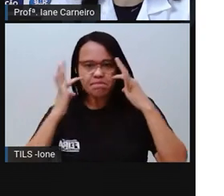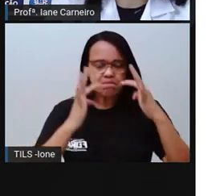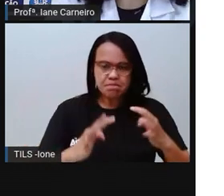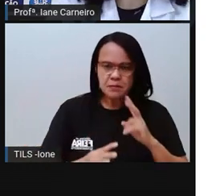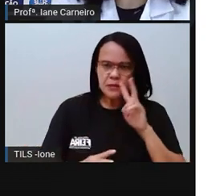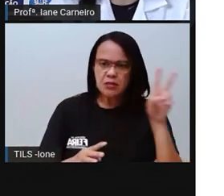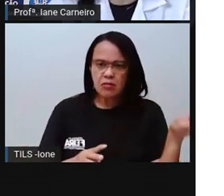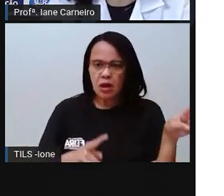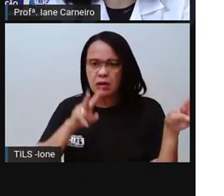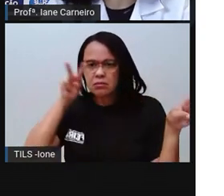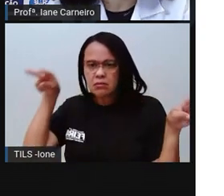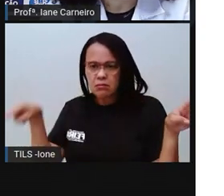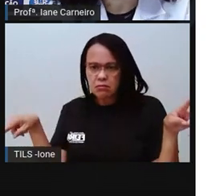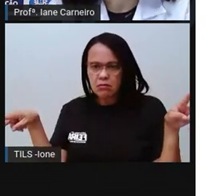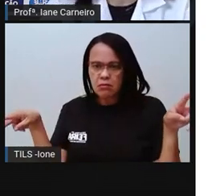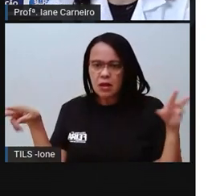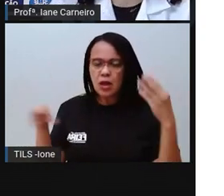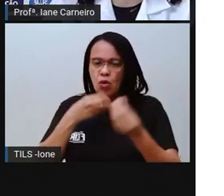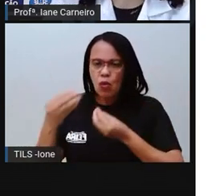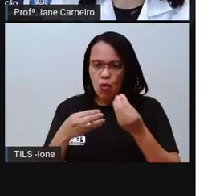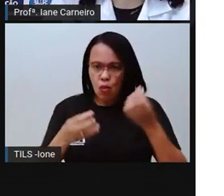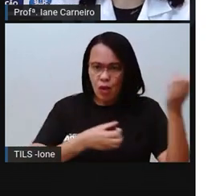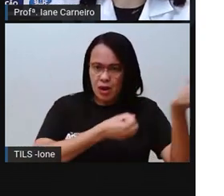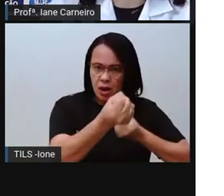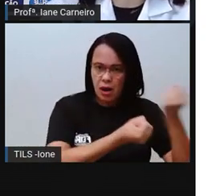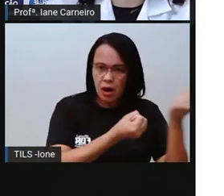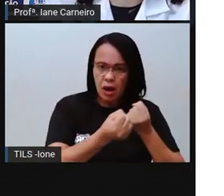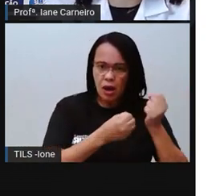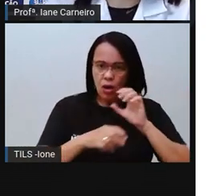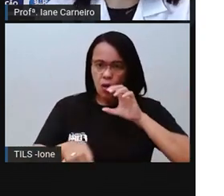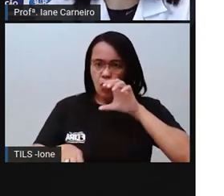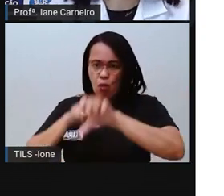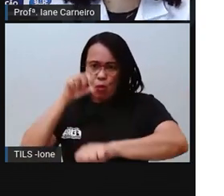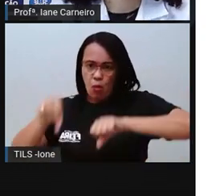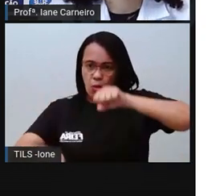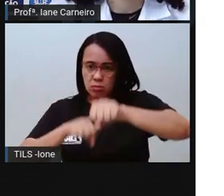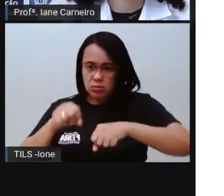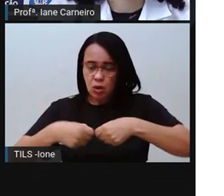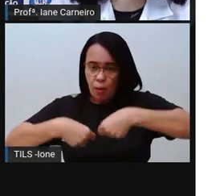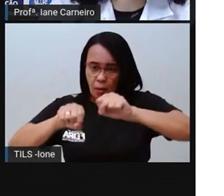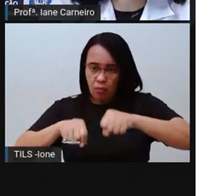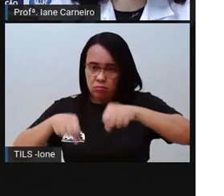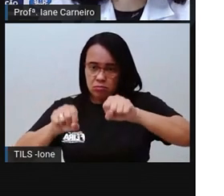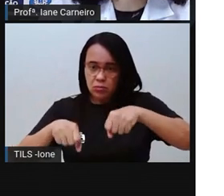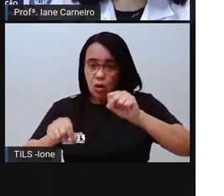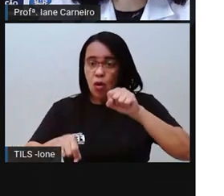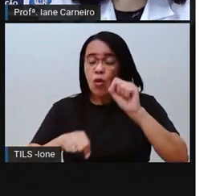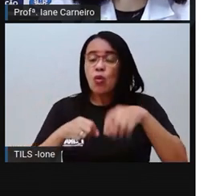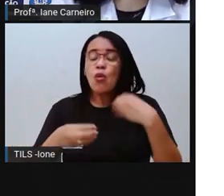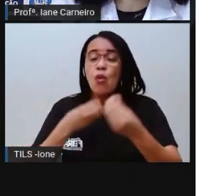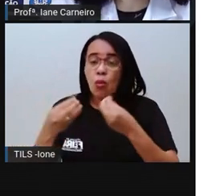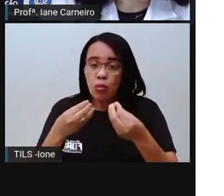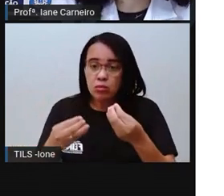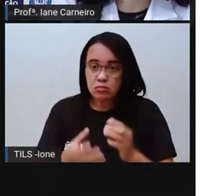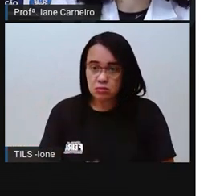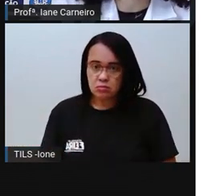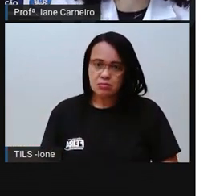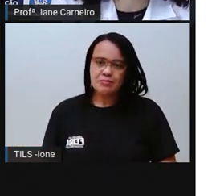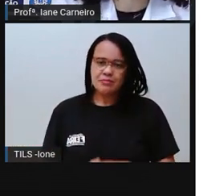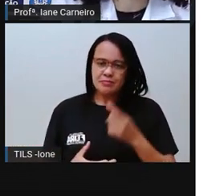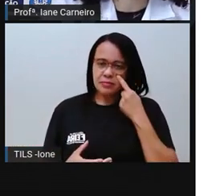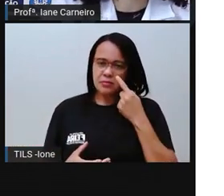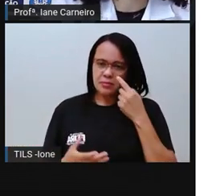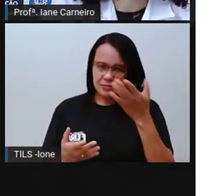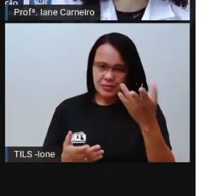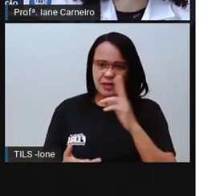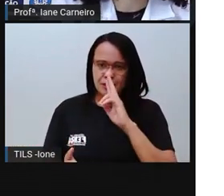moto, vindo bicicleta. Então tem que ter esse cuidado, tá joia? Vamos ver se nossas respostas não estão certas. Vamos lá,